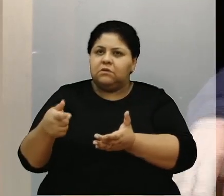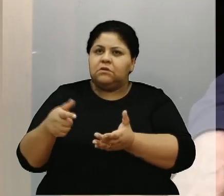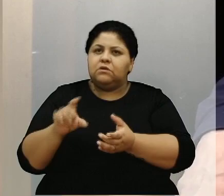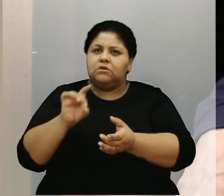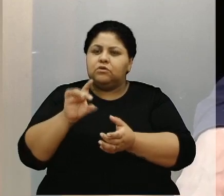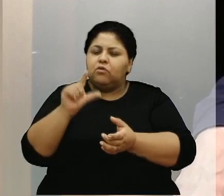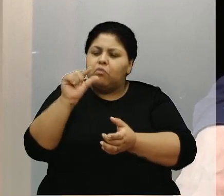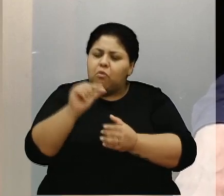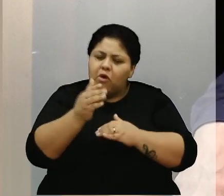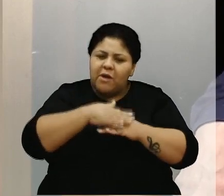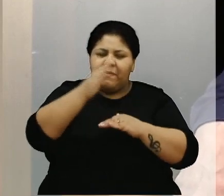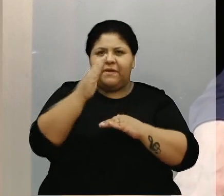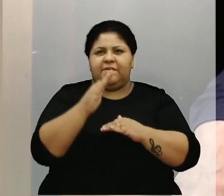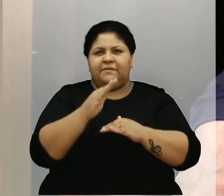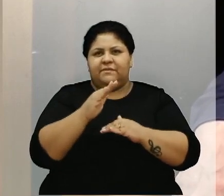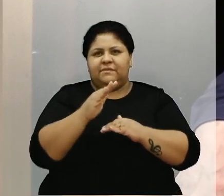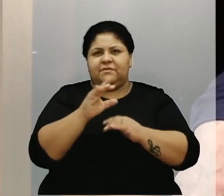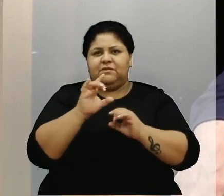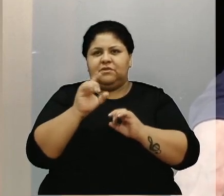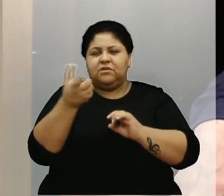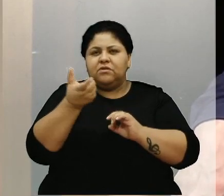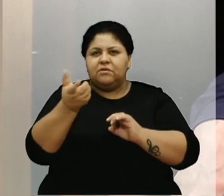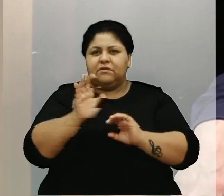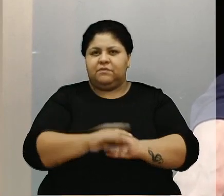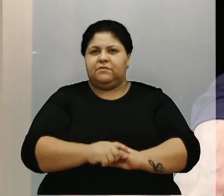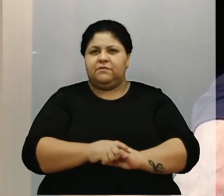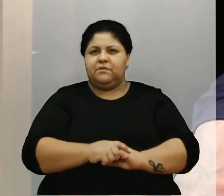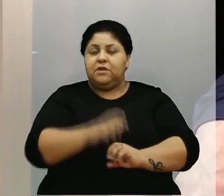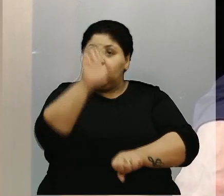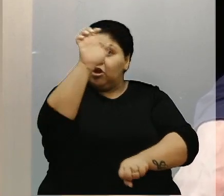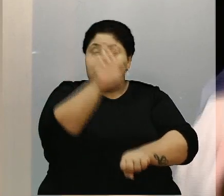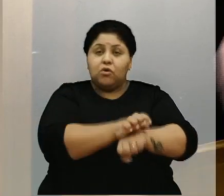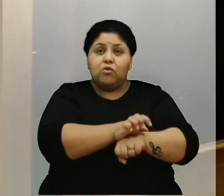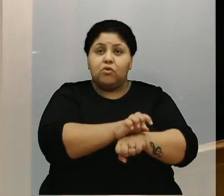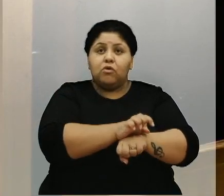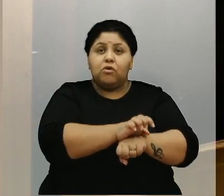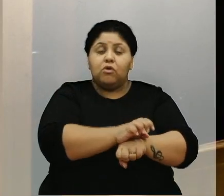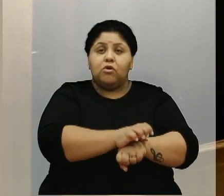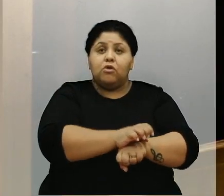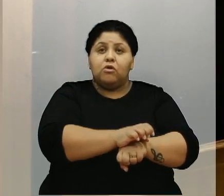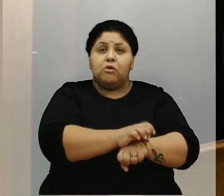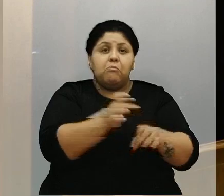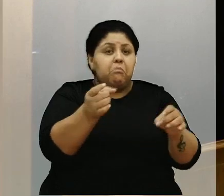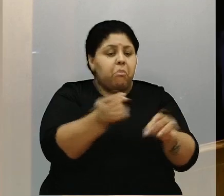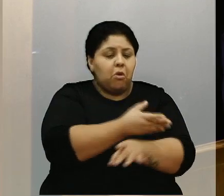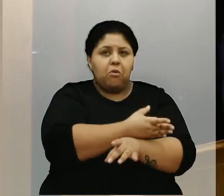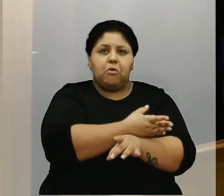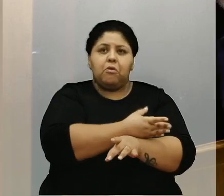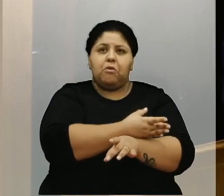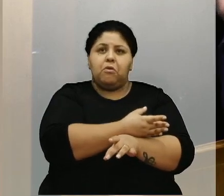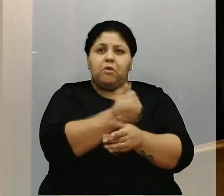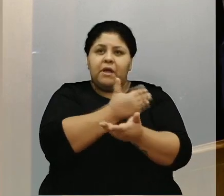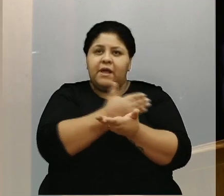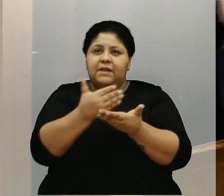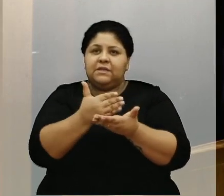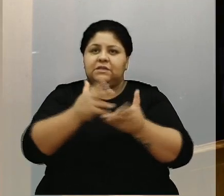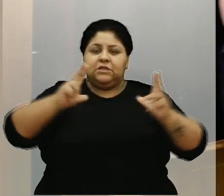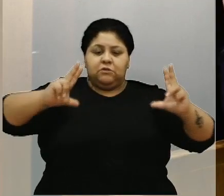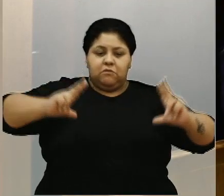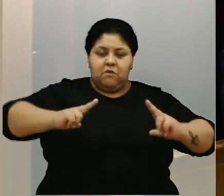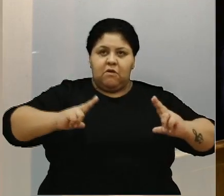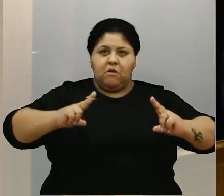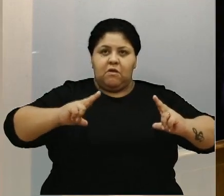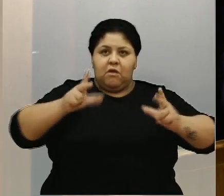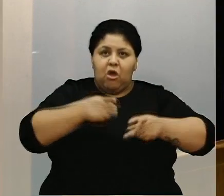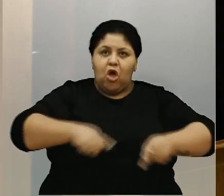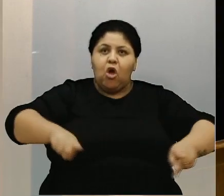a mais do que a gente paga. Só isso que a gente quer. E com o Estado eficiente, como a iniciativa privada está mostrando aqui, a população está reerguendo nosso